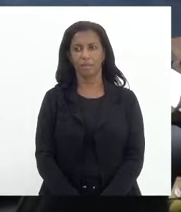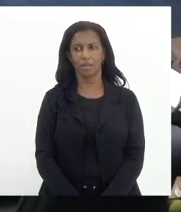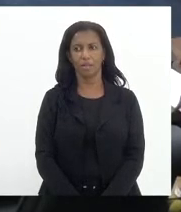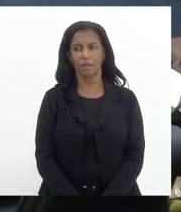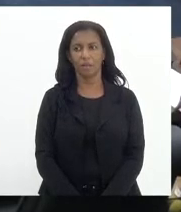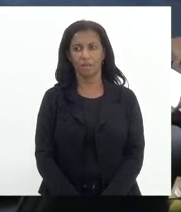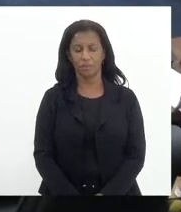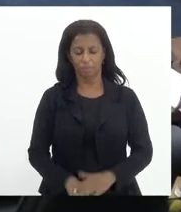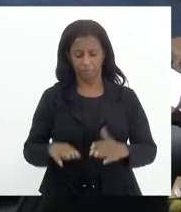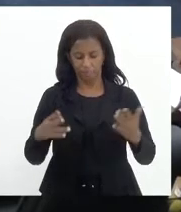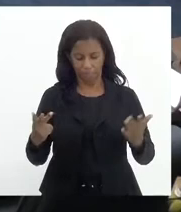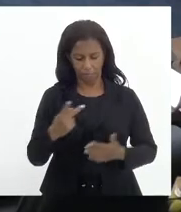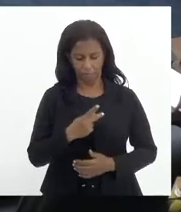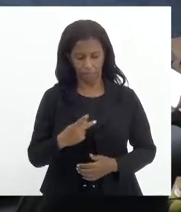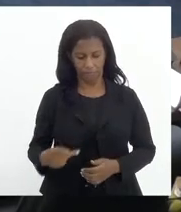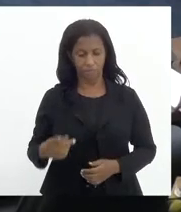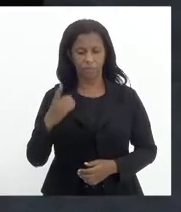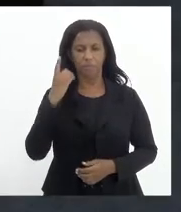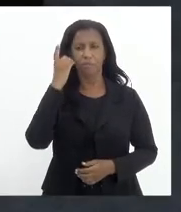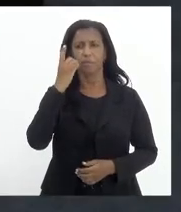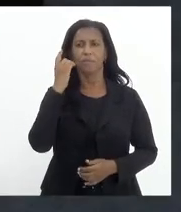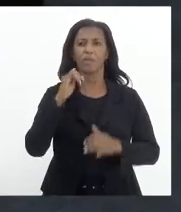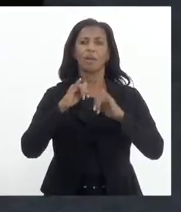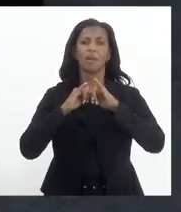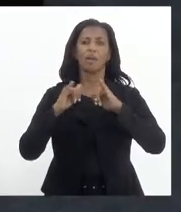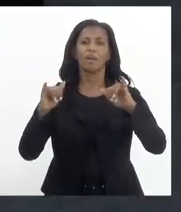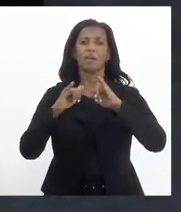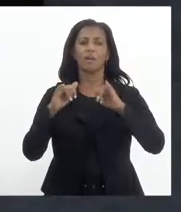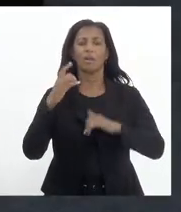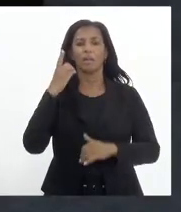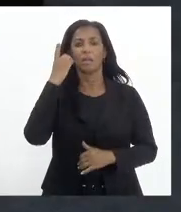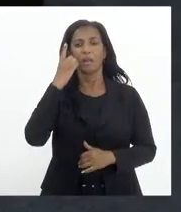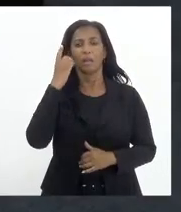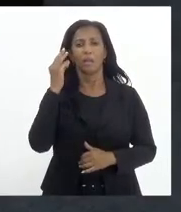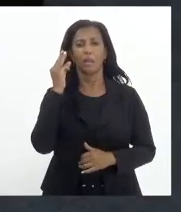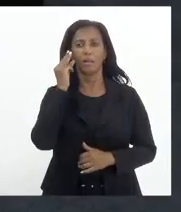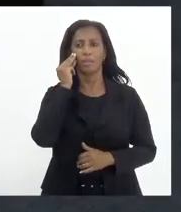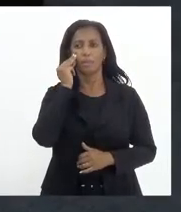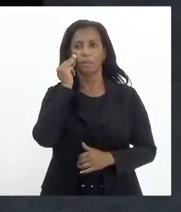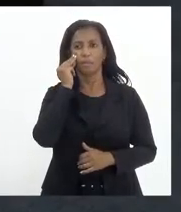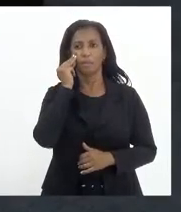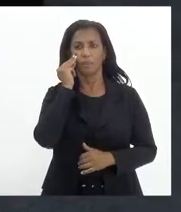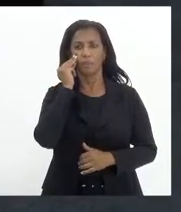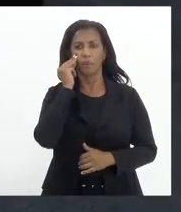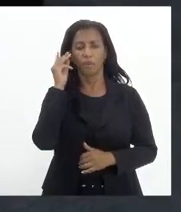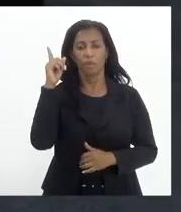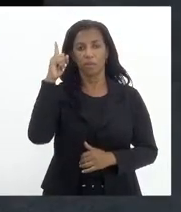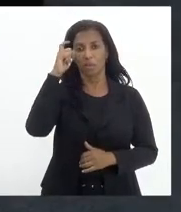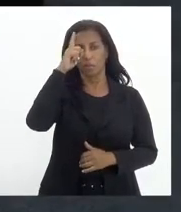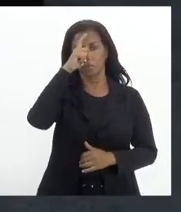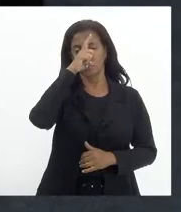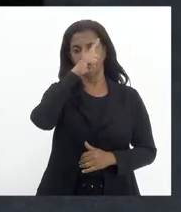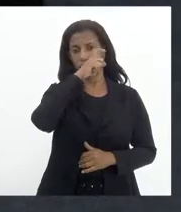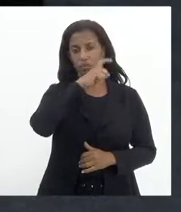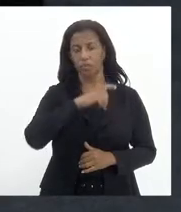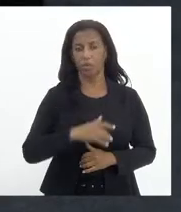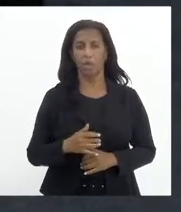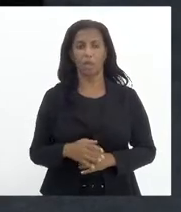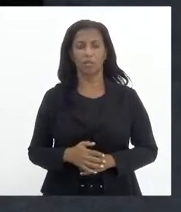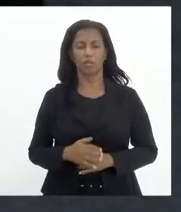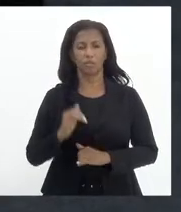Senhor presidente, senhoras deputadas, só para avisar que a deputada Mônica... Francisco está tendo dificuldade em logar